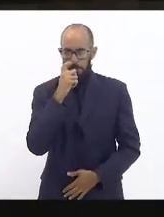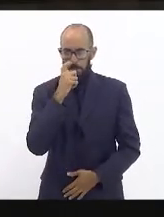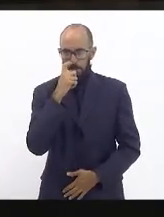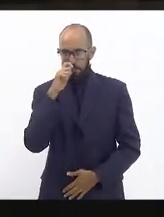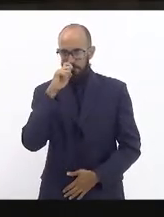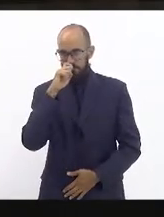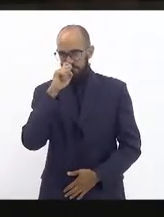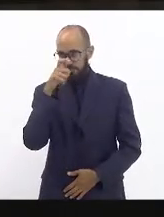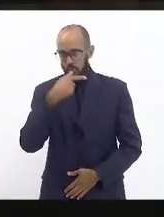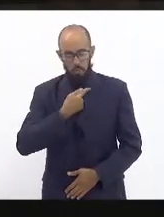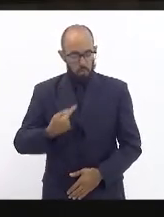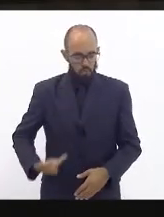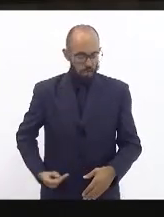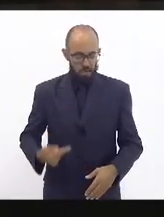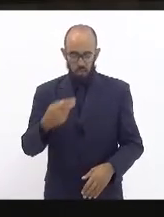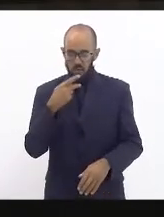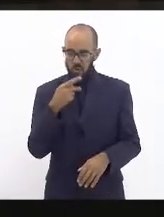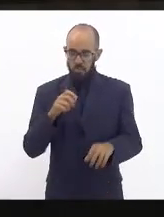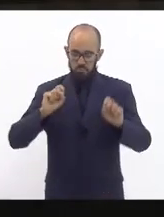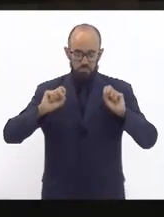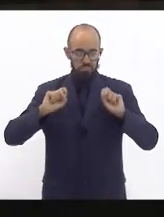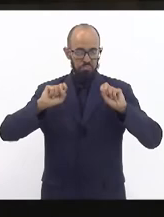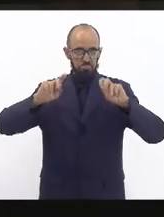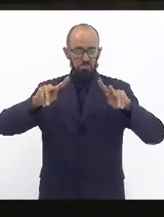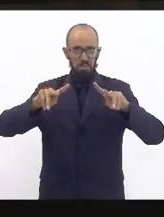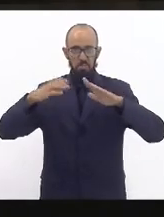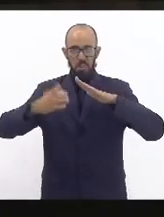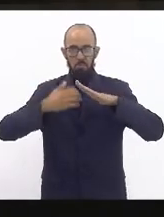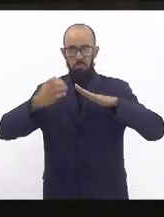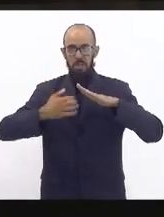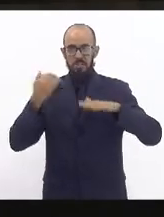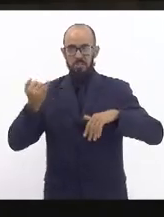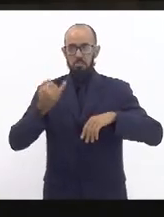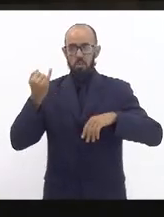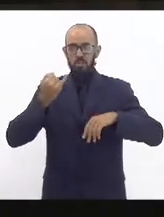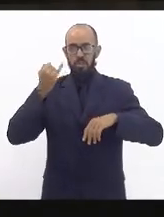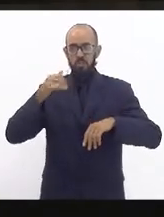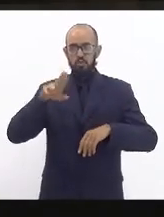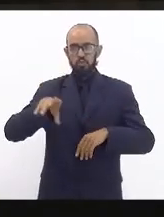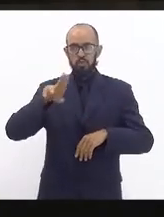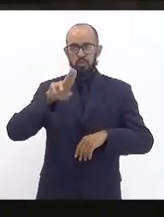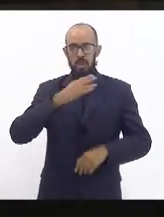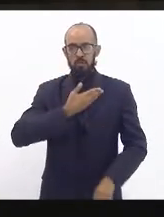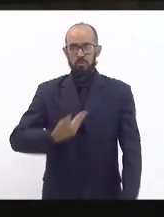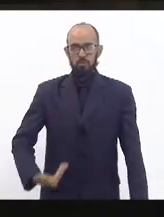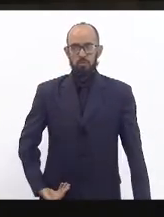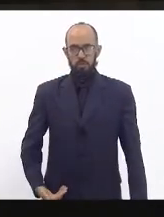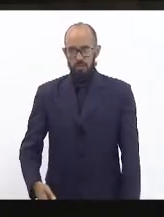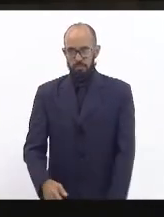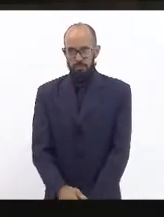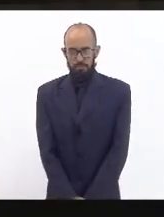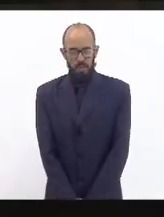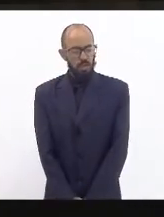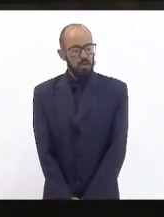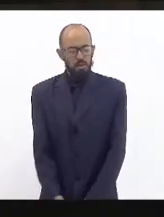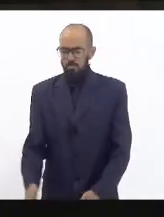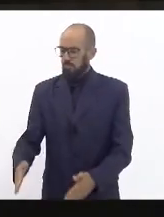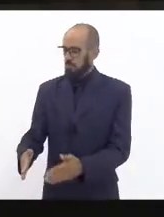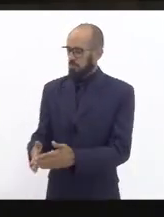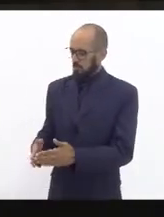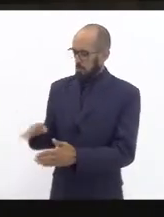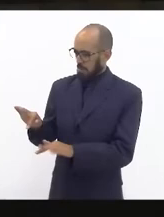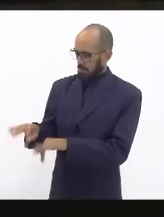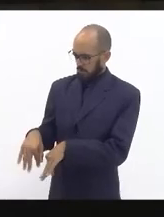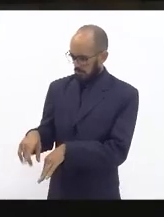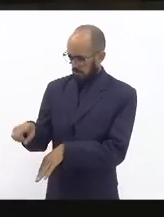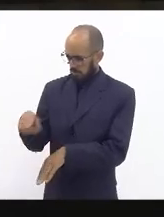governador diz que é um empreendimento importante de utilidade pública que no meu entender não é de utilidade pública em momento nenhum